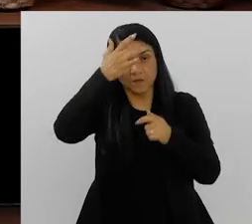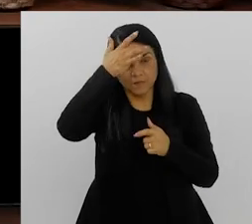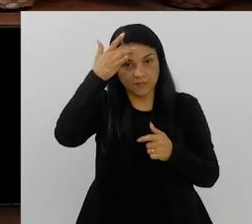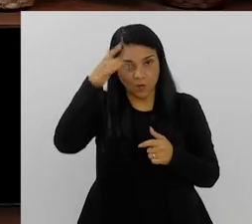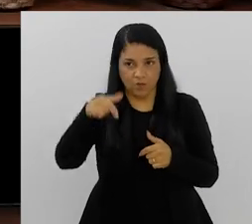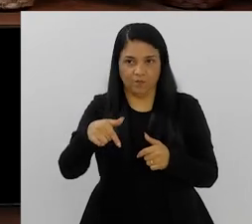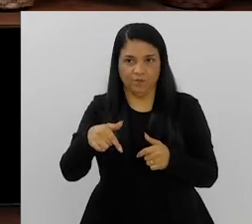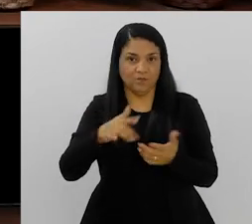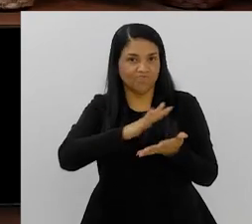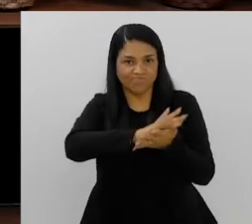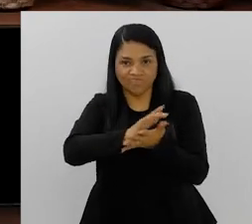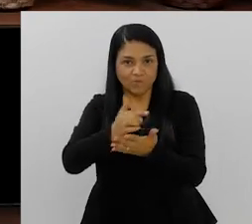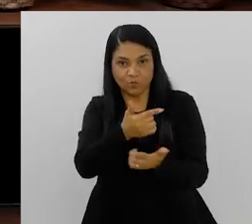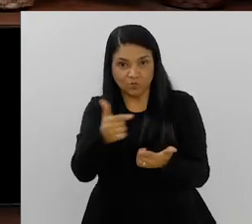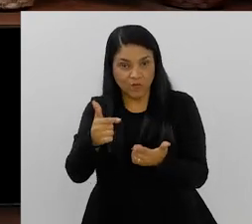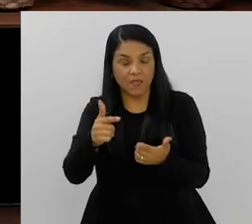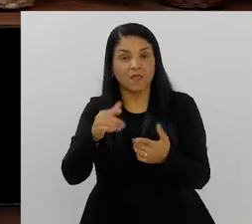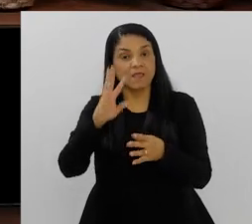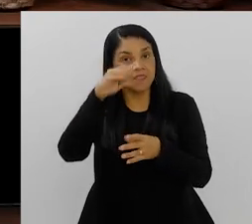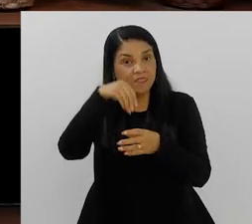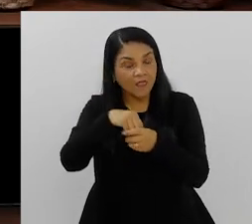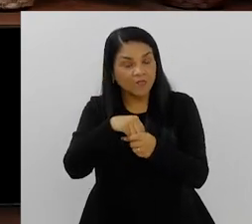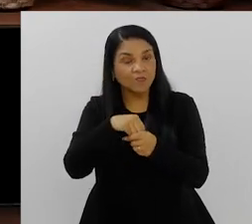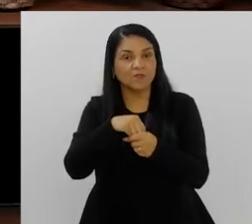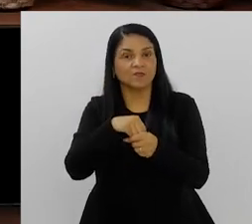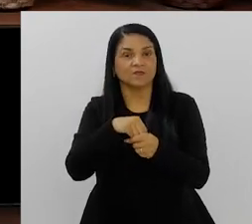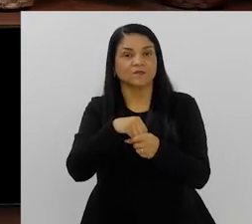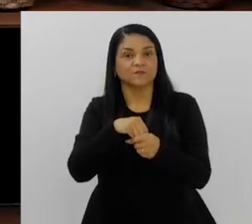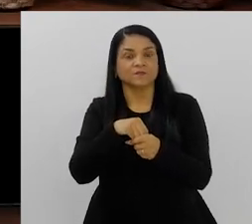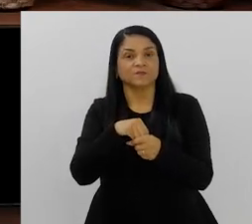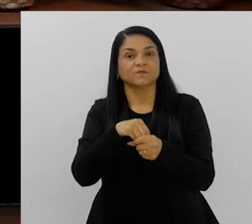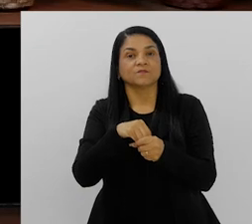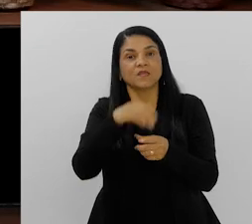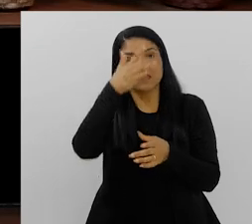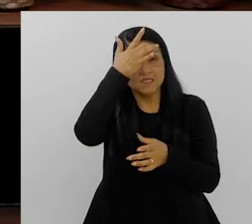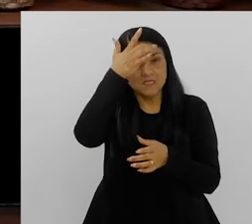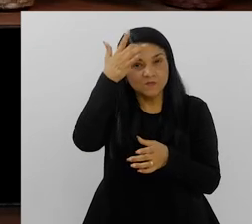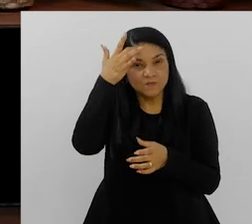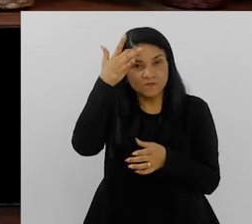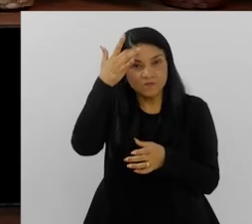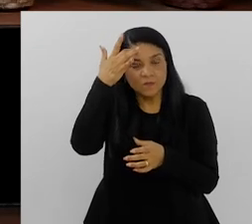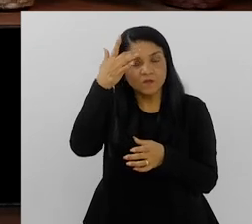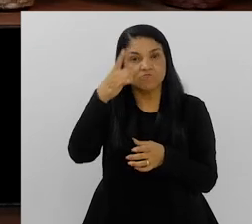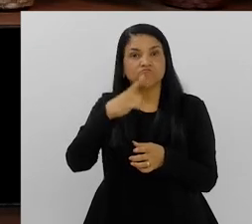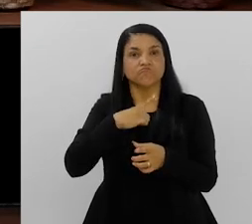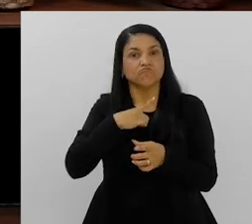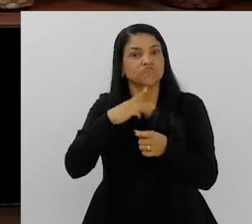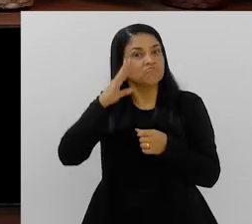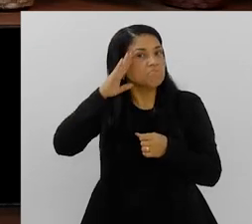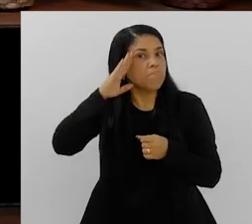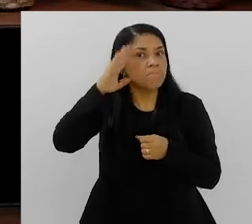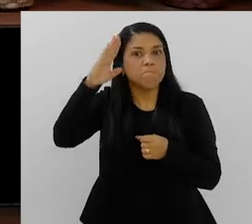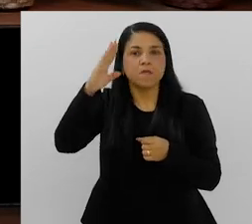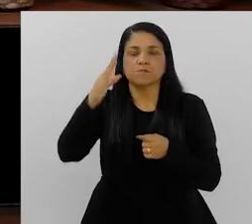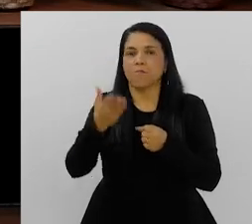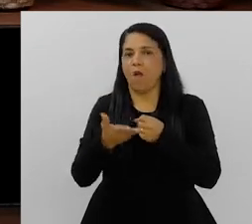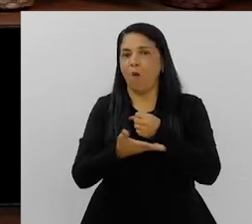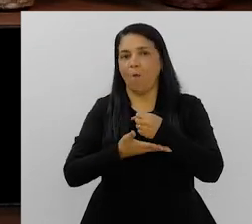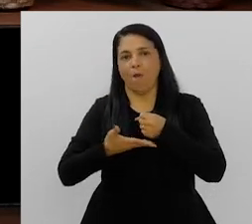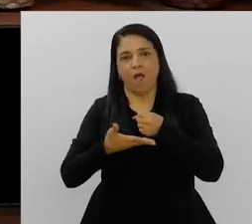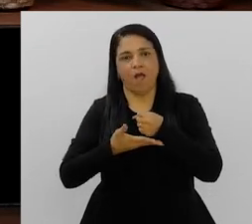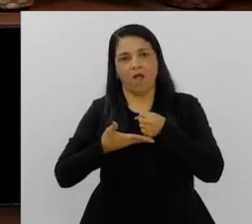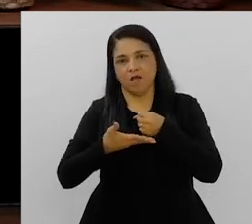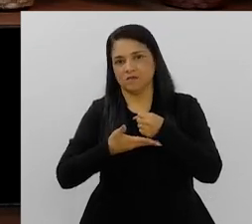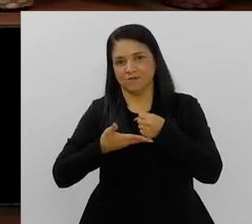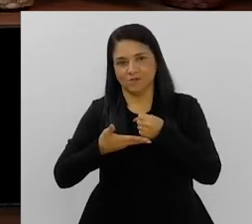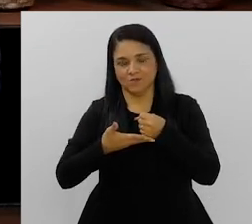a gente conseguiu avançar um pouco mais dentro dessa ideia de que a saúde mental deve estar como um produto da cesta